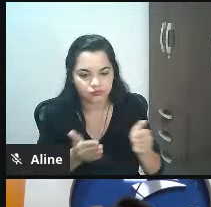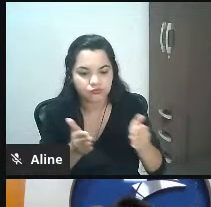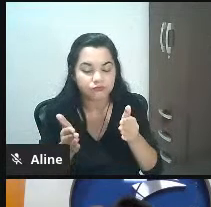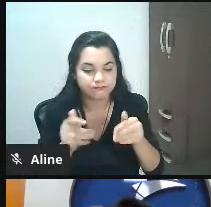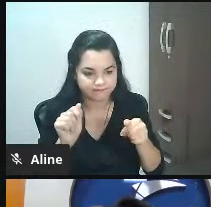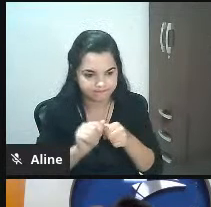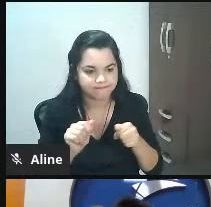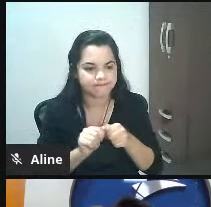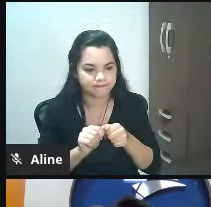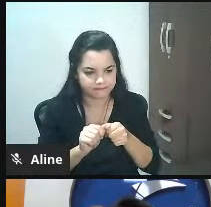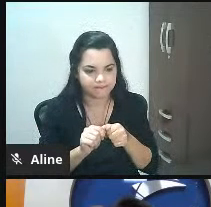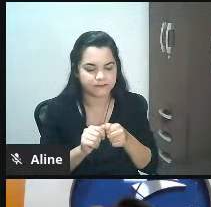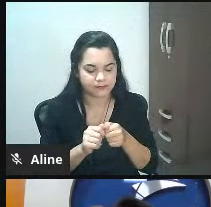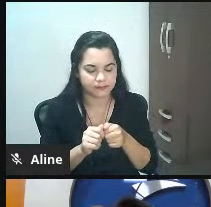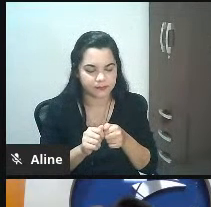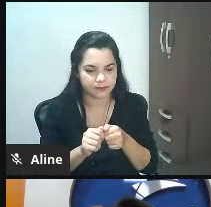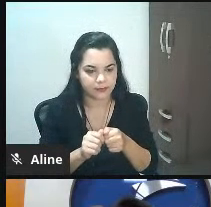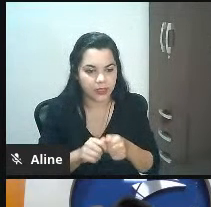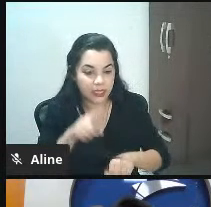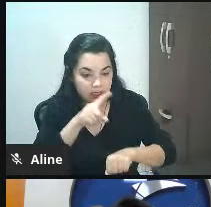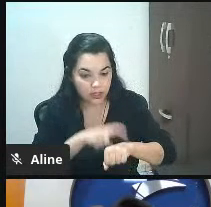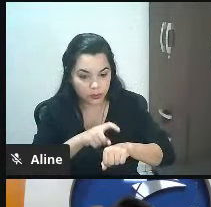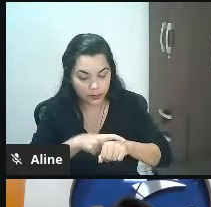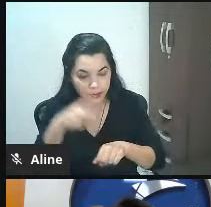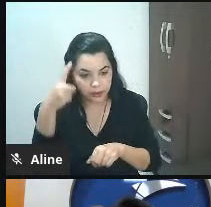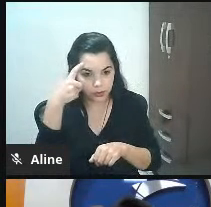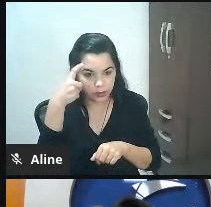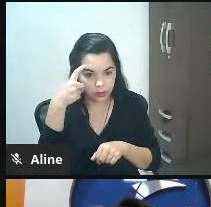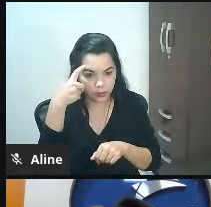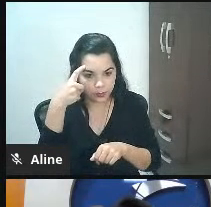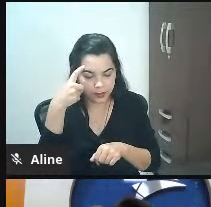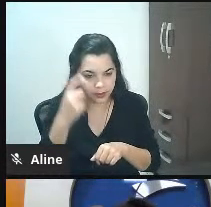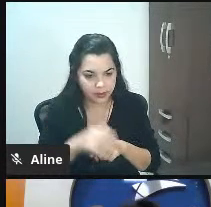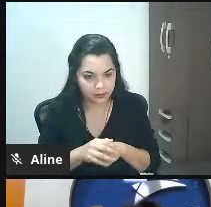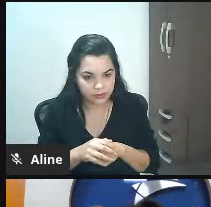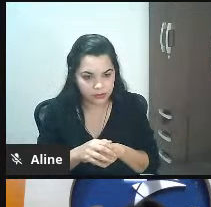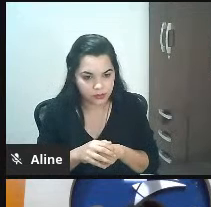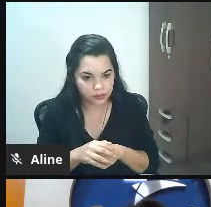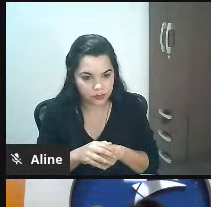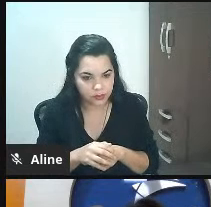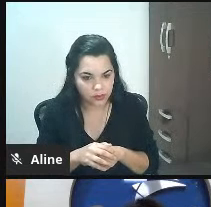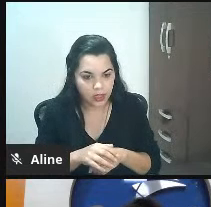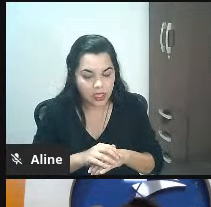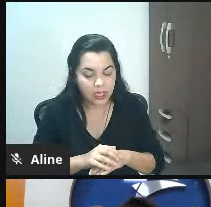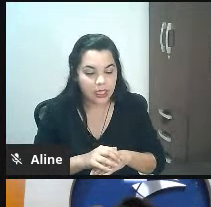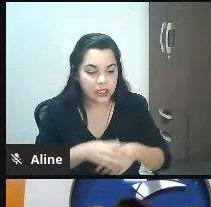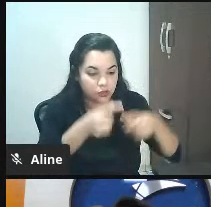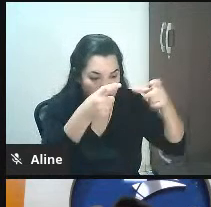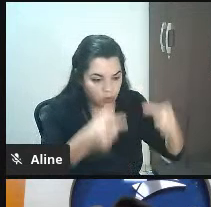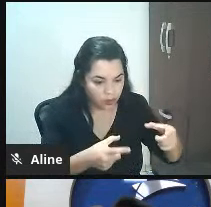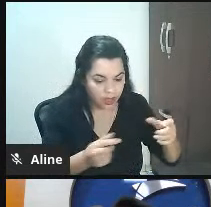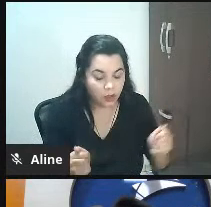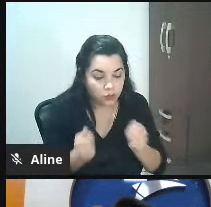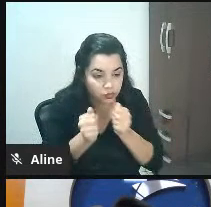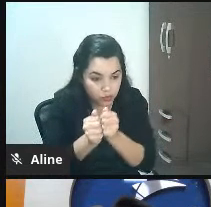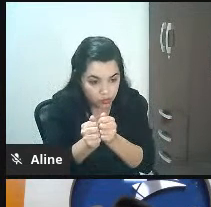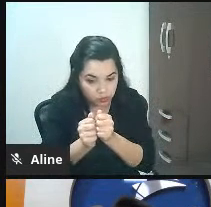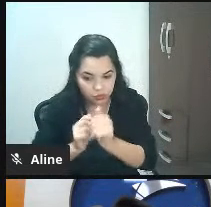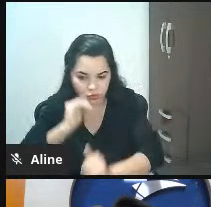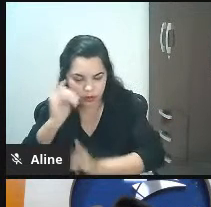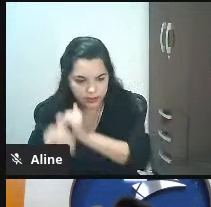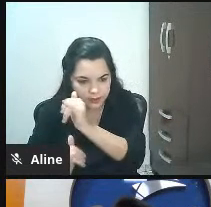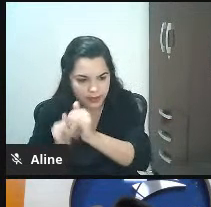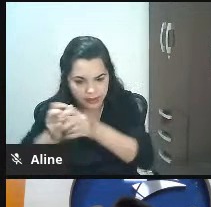buscando o ele não está então quando eu penso num mercado fígital aí eu trouxe aqui para vocês do Senac Minas uma